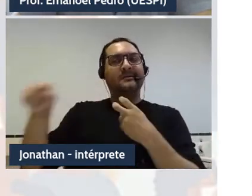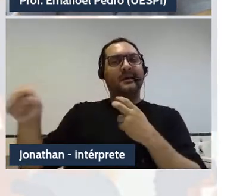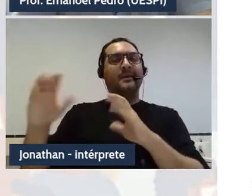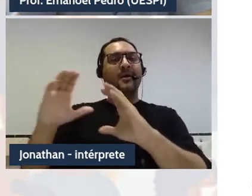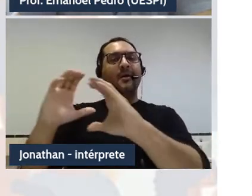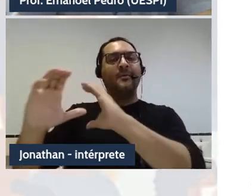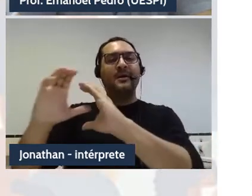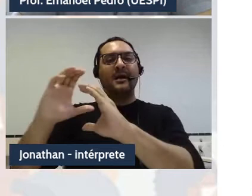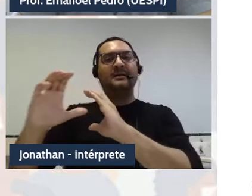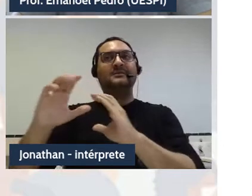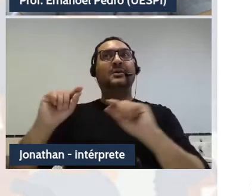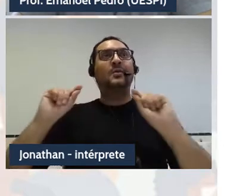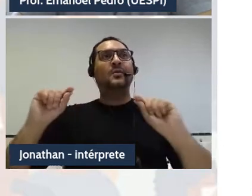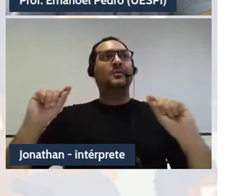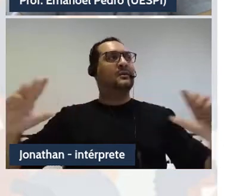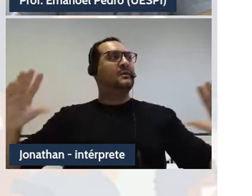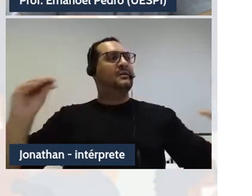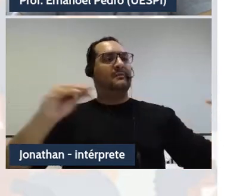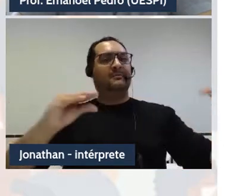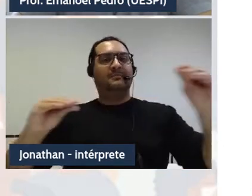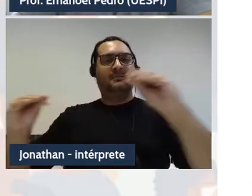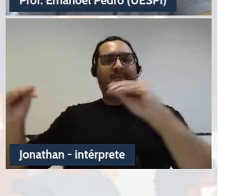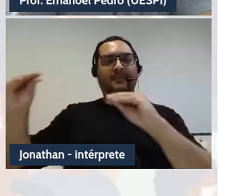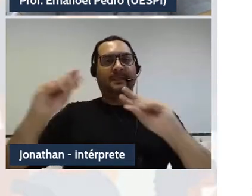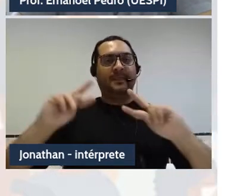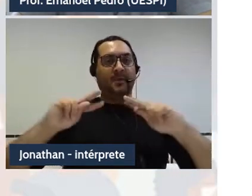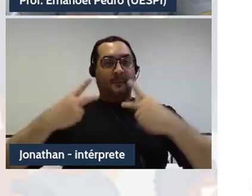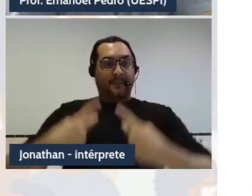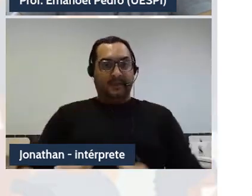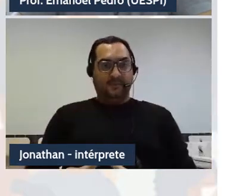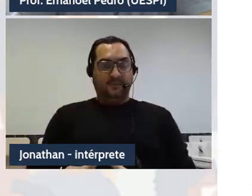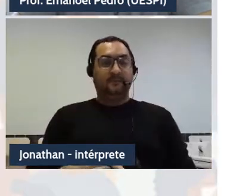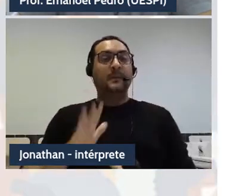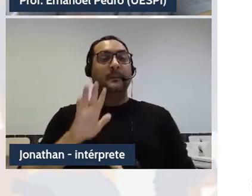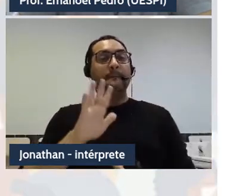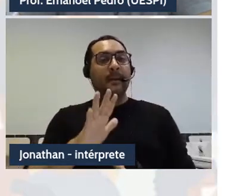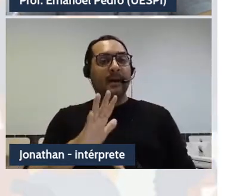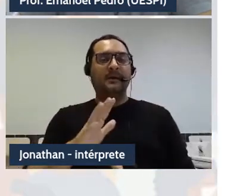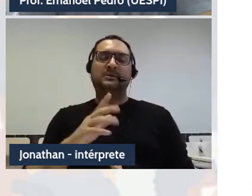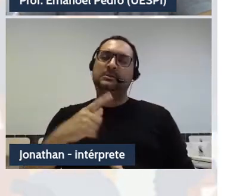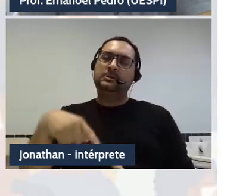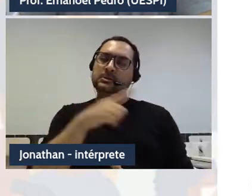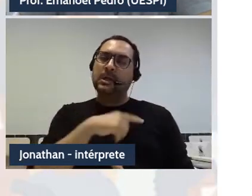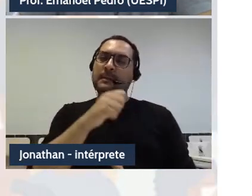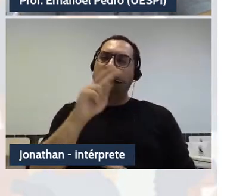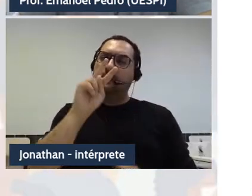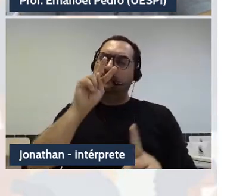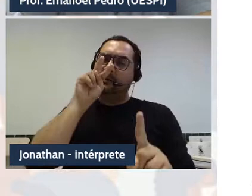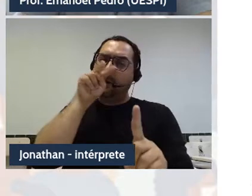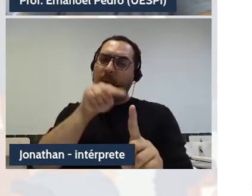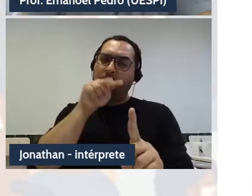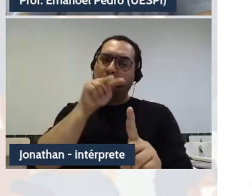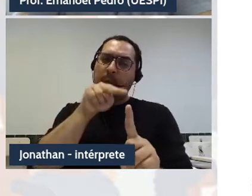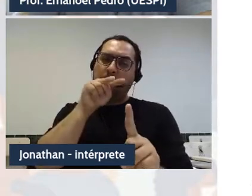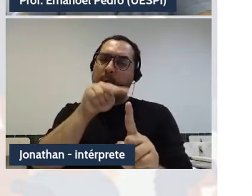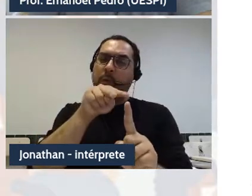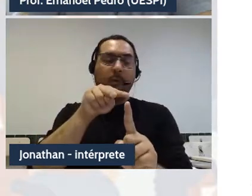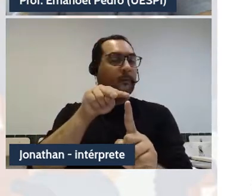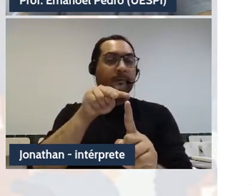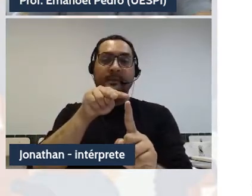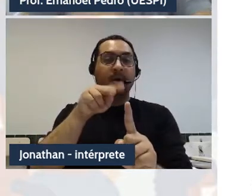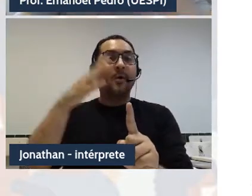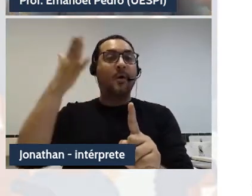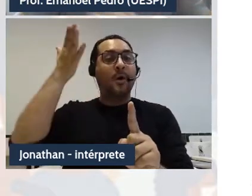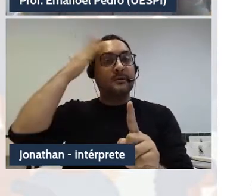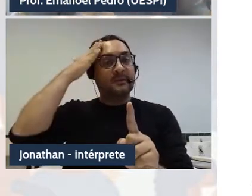como ela ocorre nas interações verbais humanas. A univetoralidade, a que até então se pensava o processamento de dados